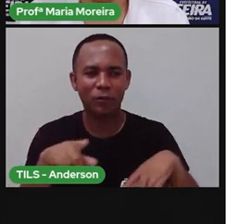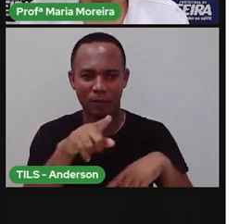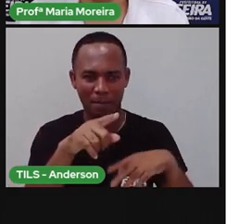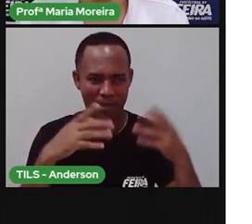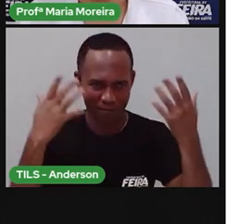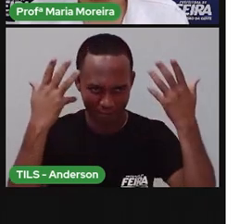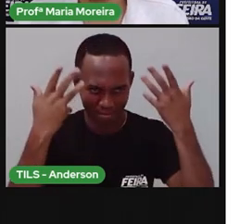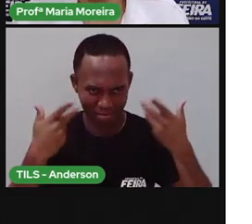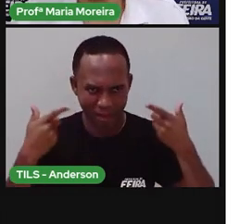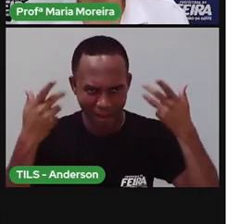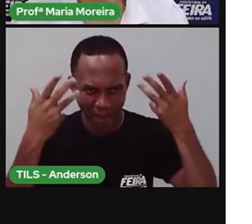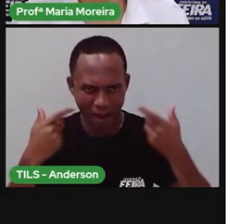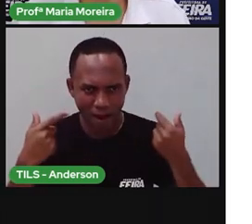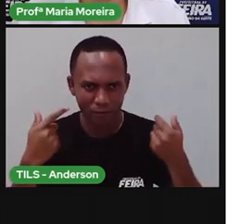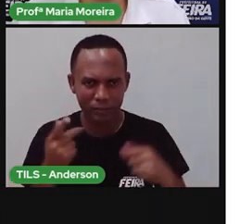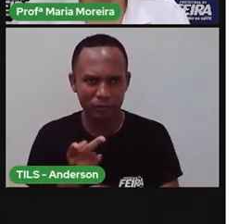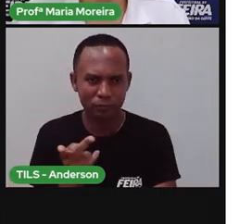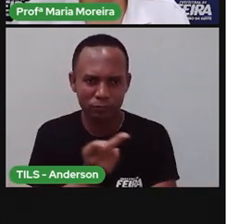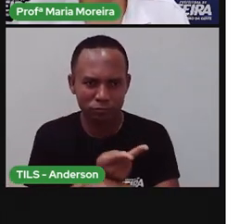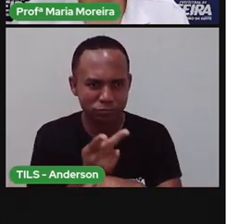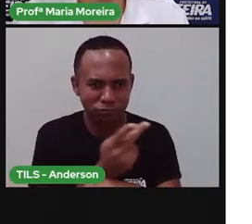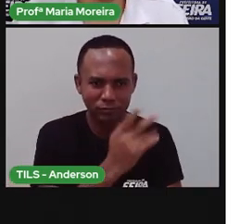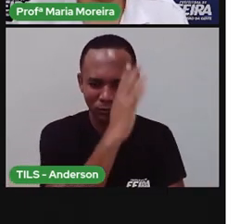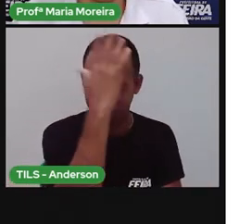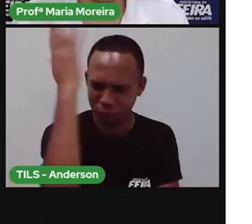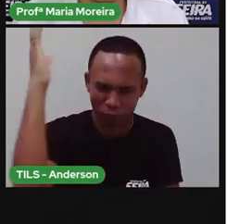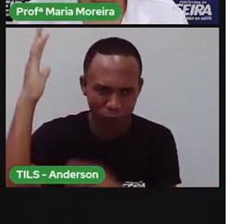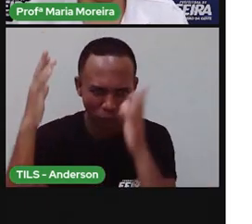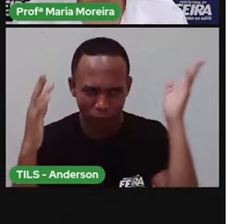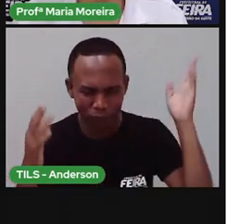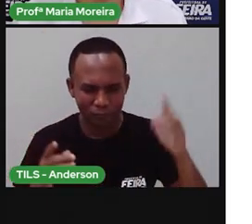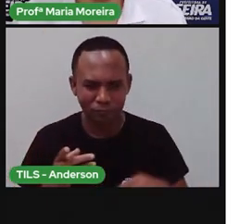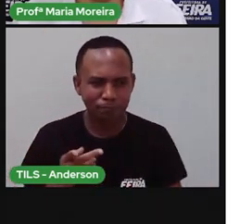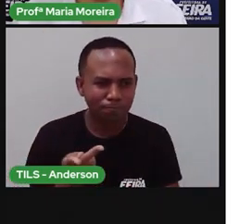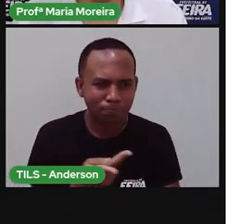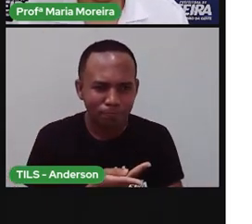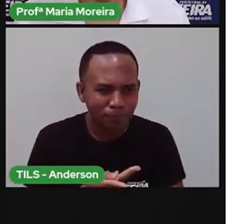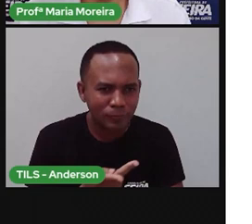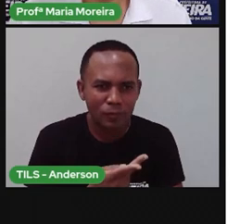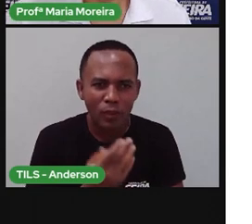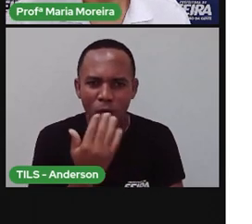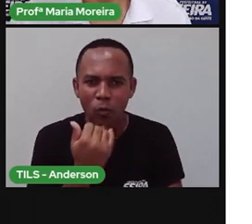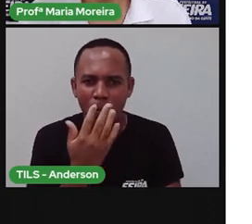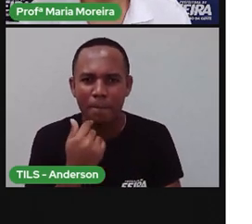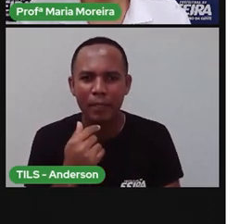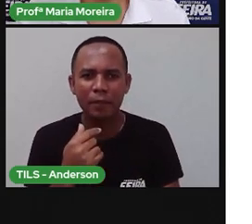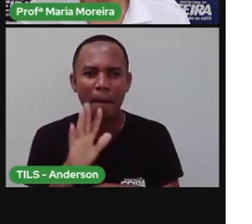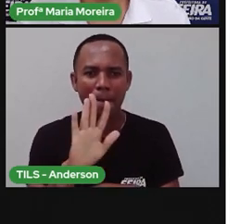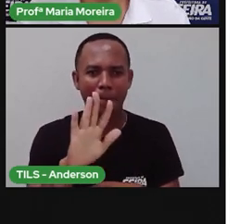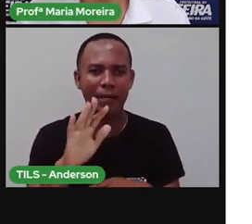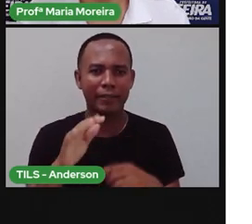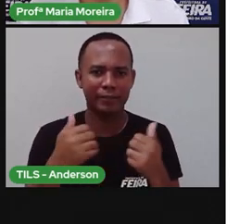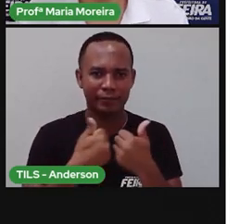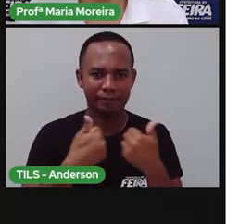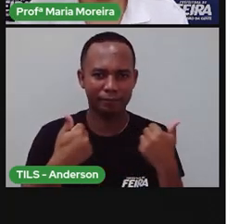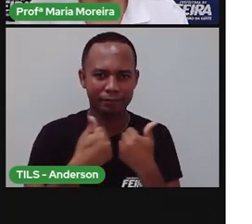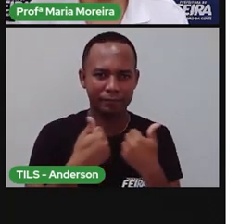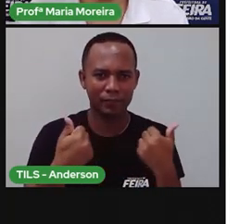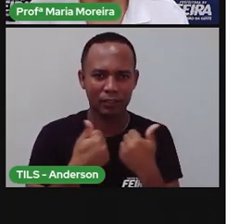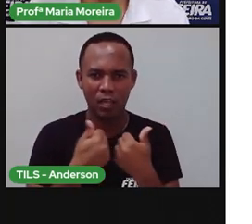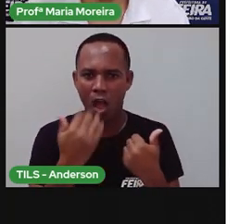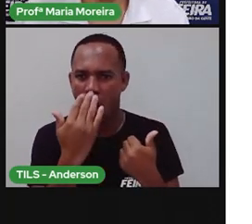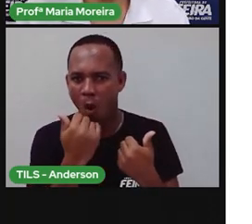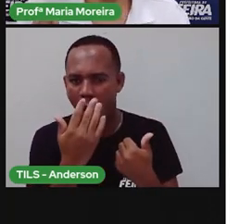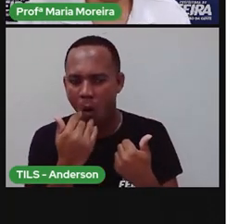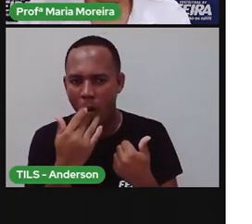leão em casa, por favor. Onde o quê? Eles vivem soltos. E há outros animais que vivem próximos do ser humano e são alimentados